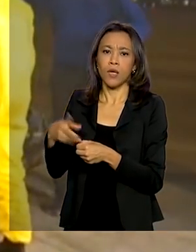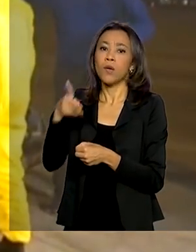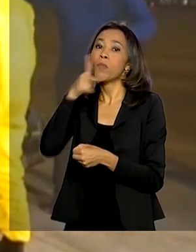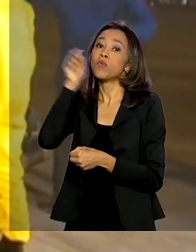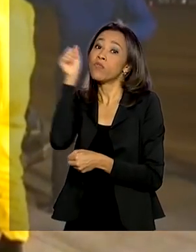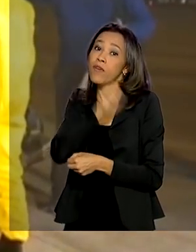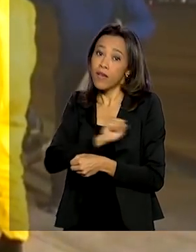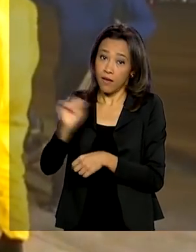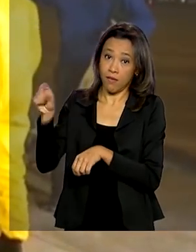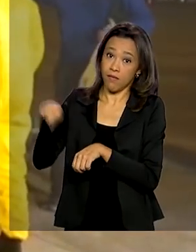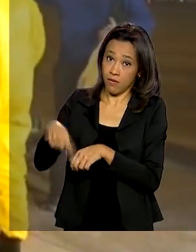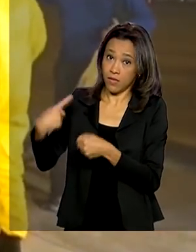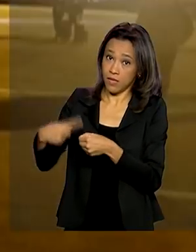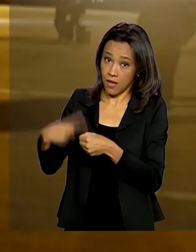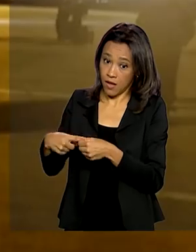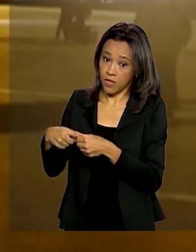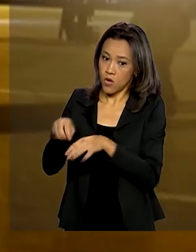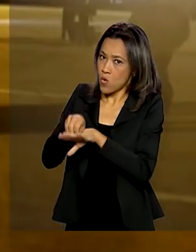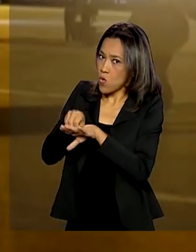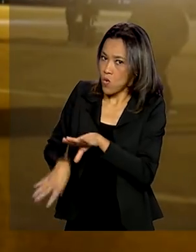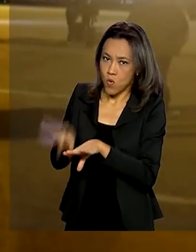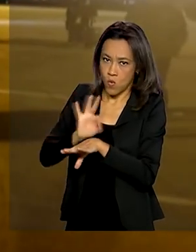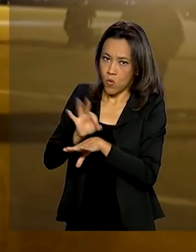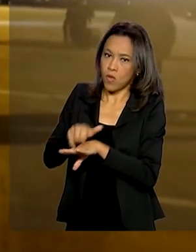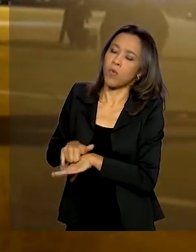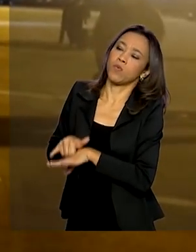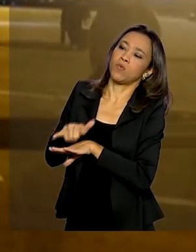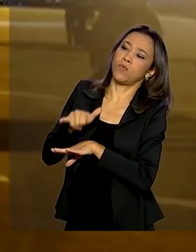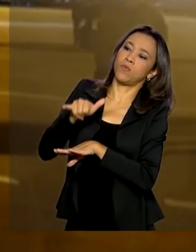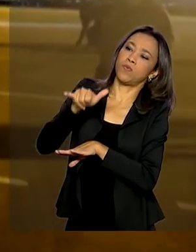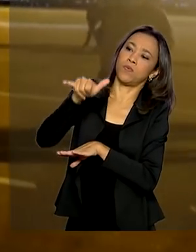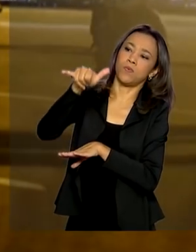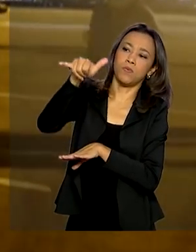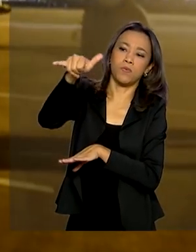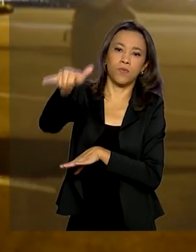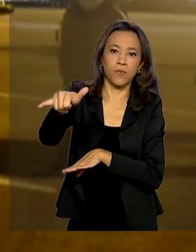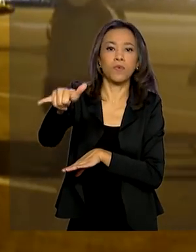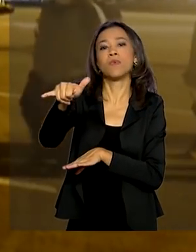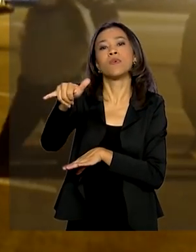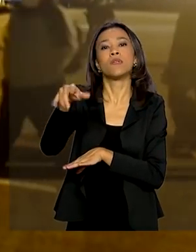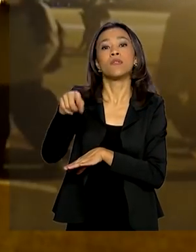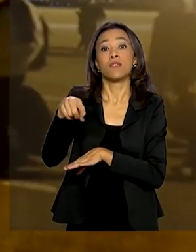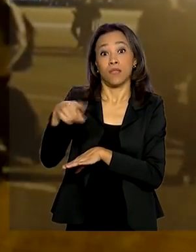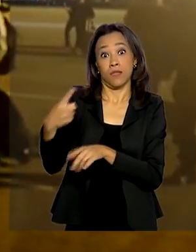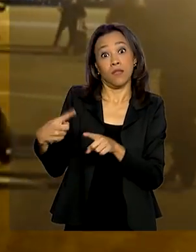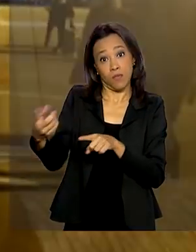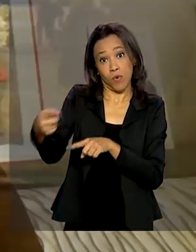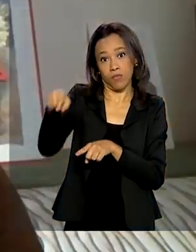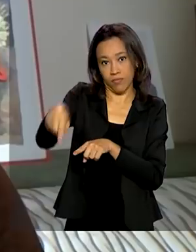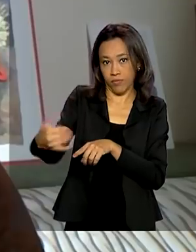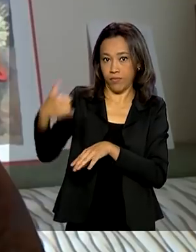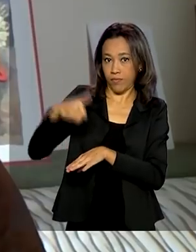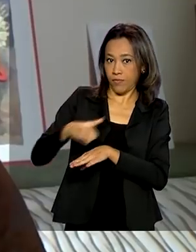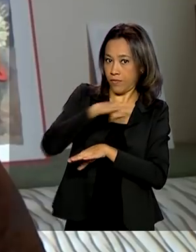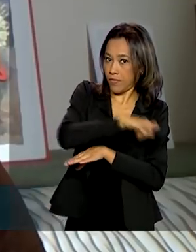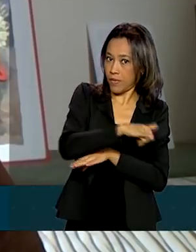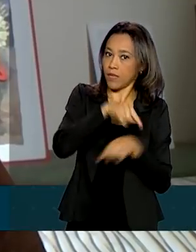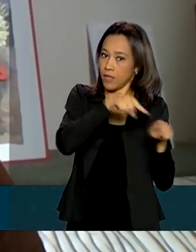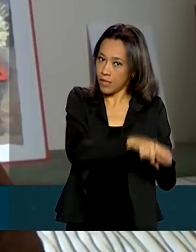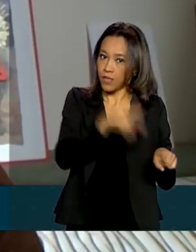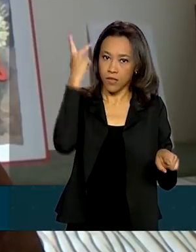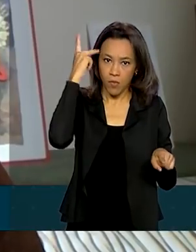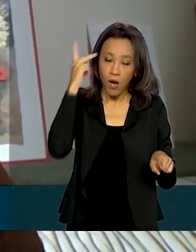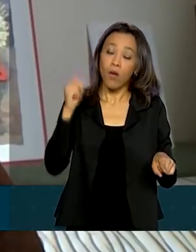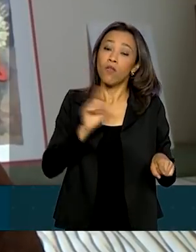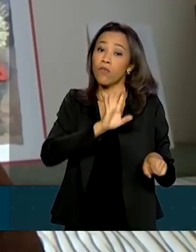Rondônia, sem desembarque de passageiros e depois seguiram aqui para São Paulo. A determinação foi feita pelo presidente da